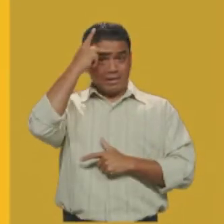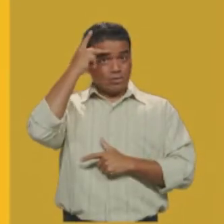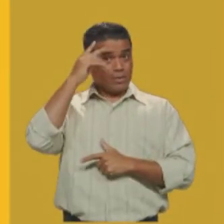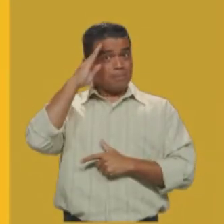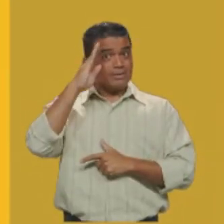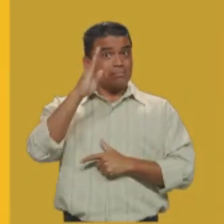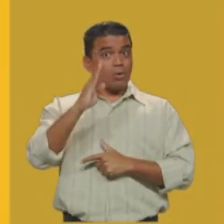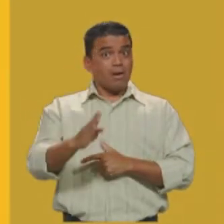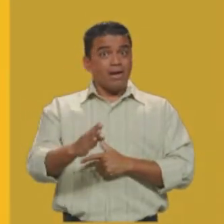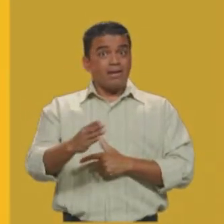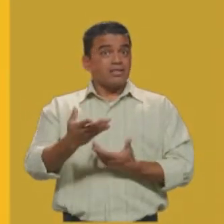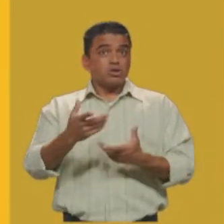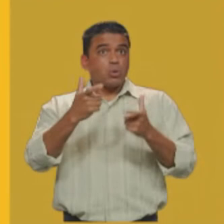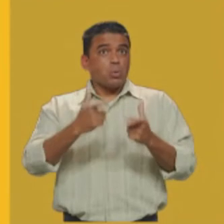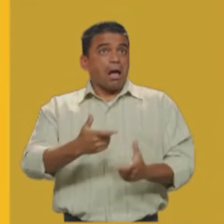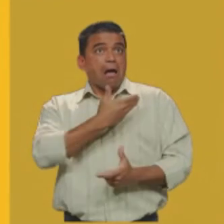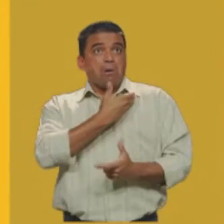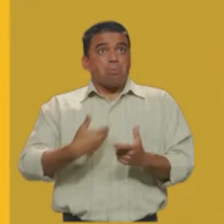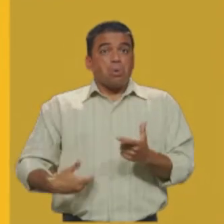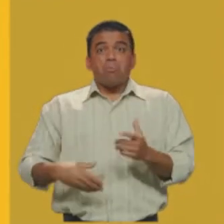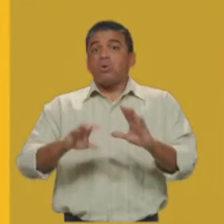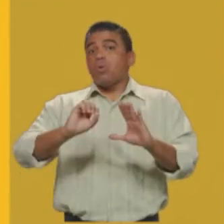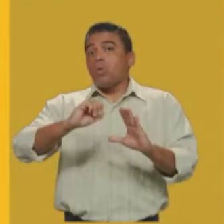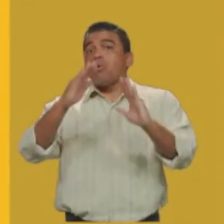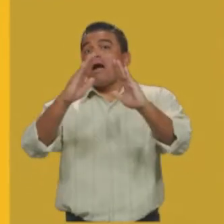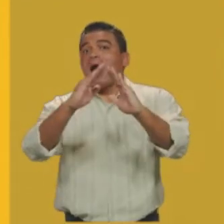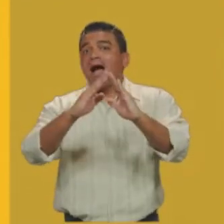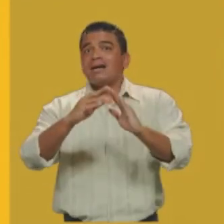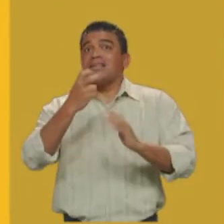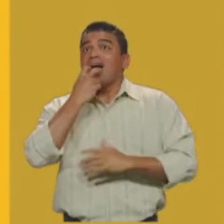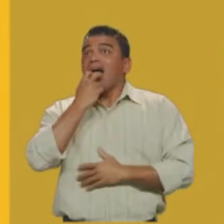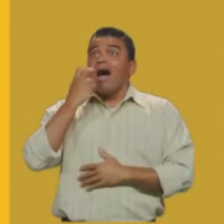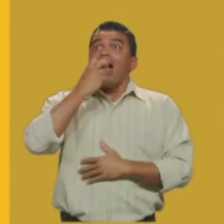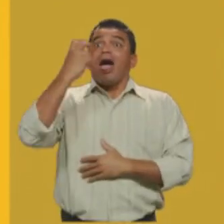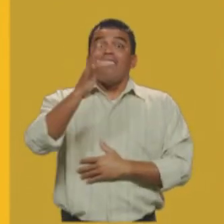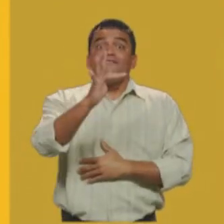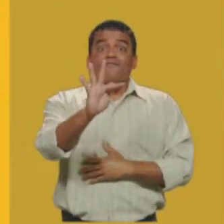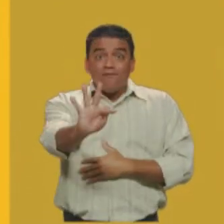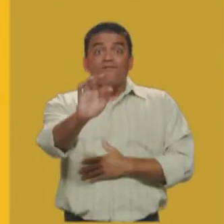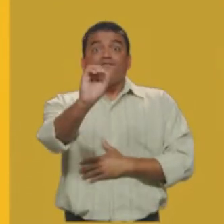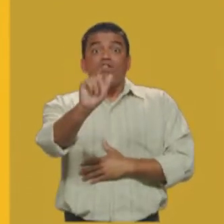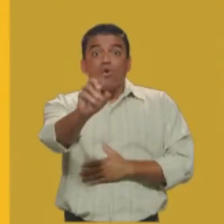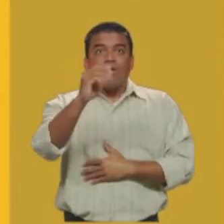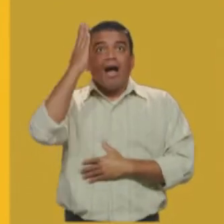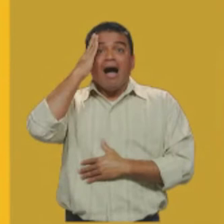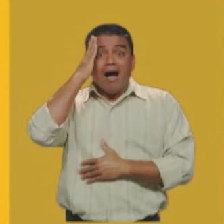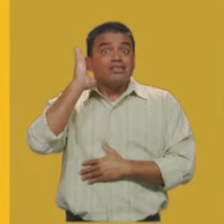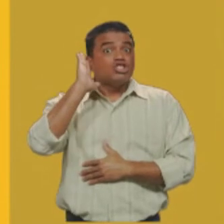principalmente num espaço público, ou pode ser em casa mesmo, grita, fogo, você vai entender a mensagem na hora?